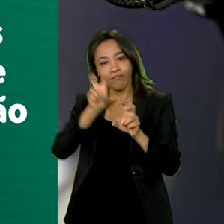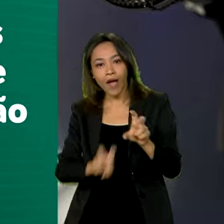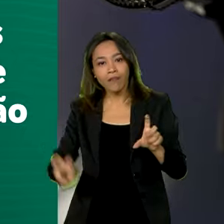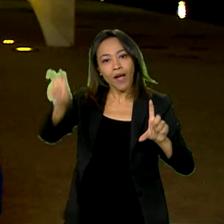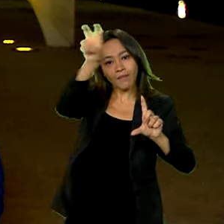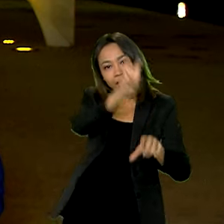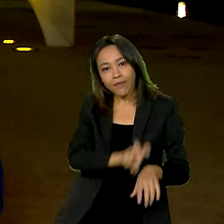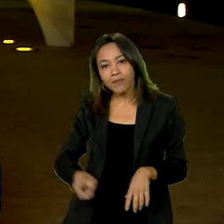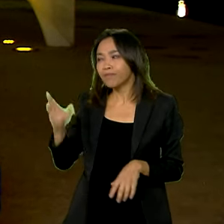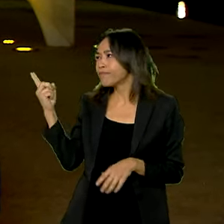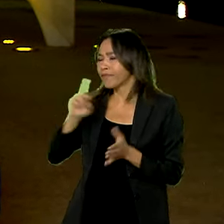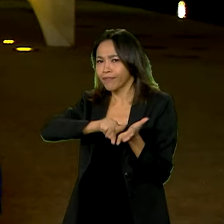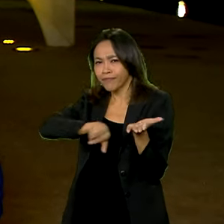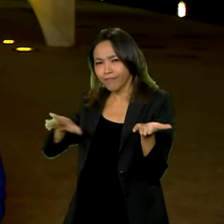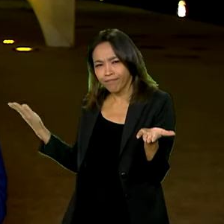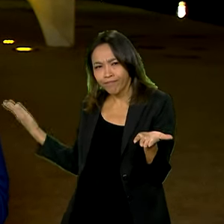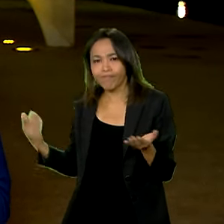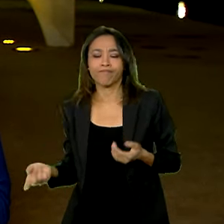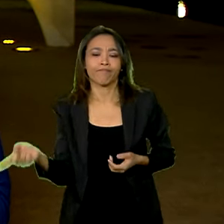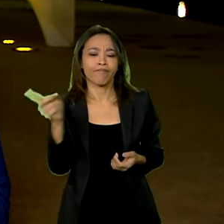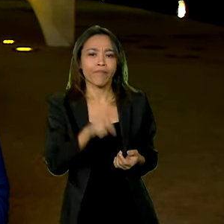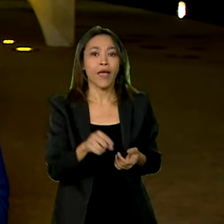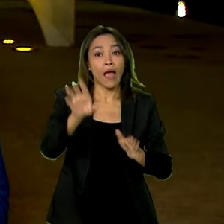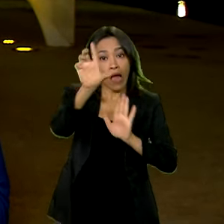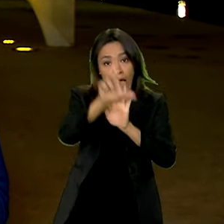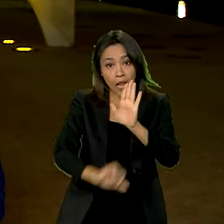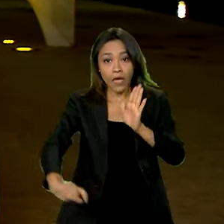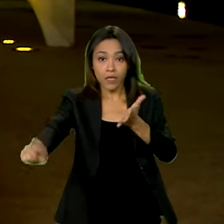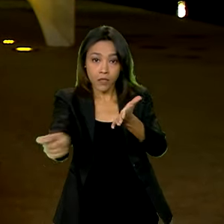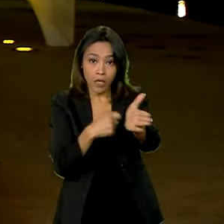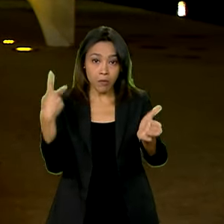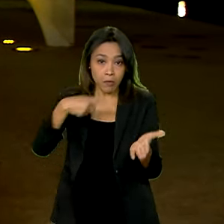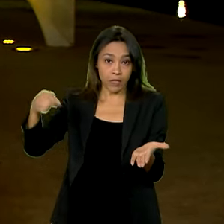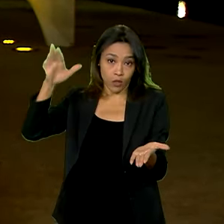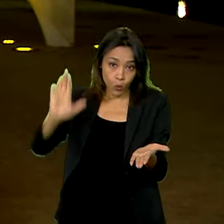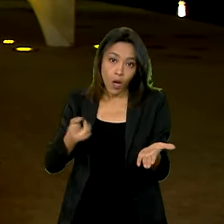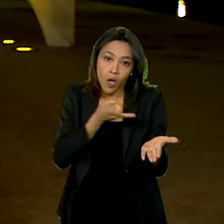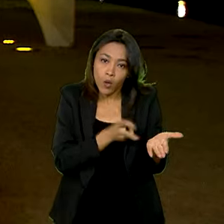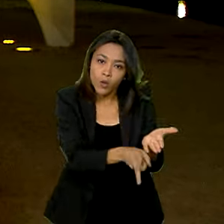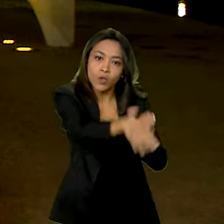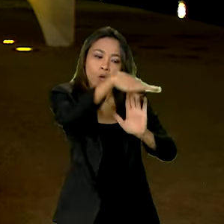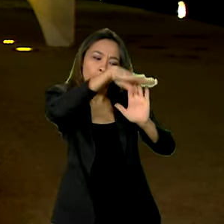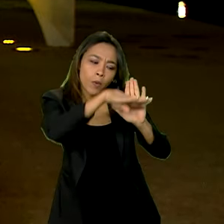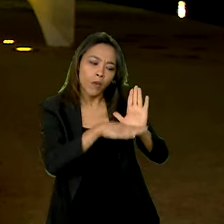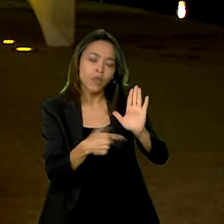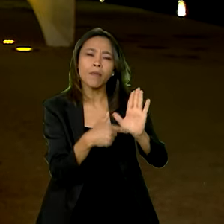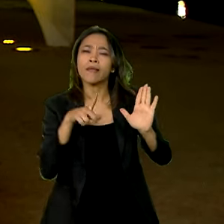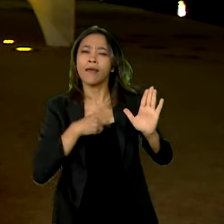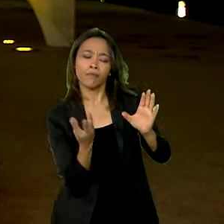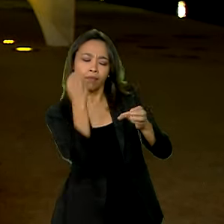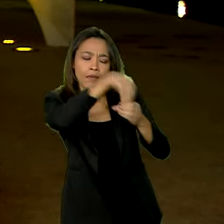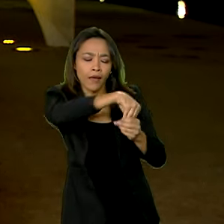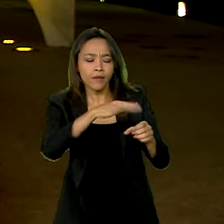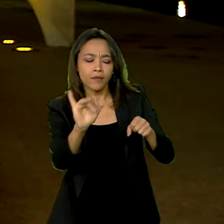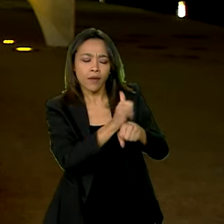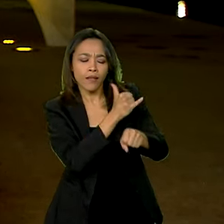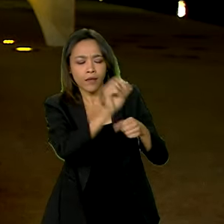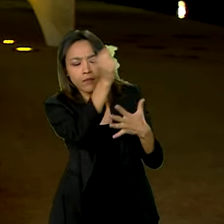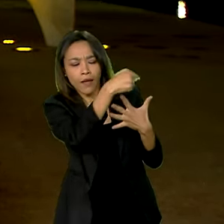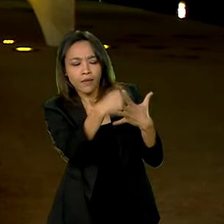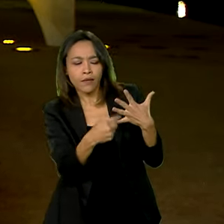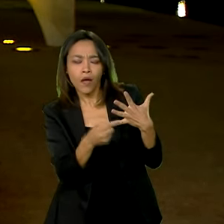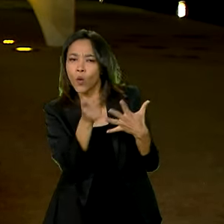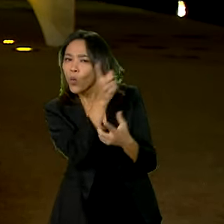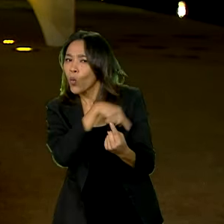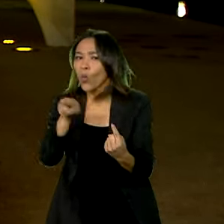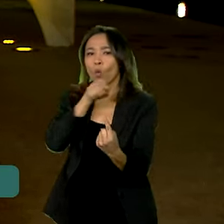temáticos. A lei sancionada pelo presidente Lula garante a continuidade do programa e traz mecanismos de controle para evitar